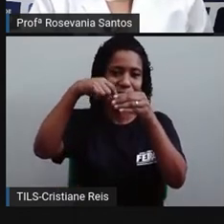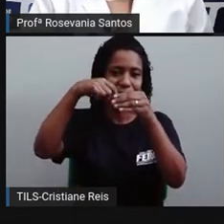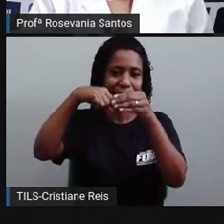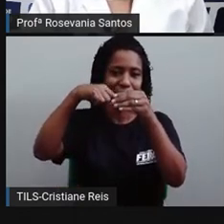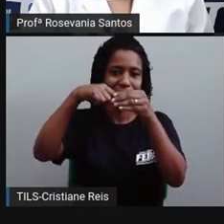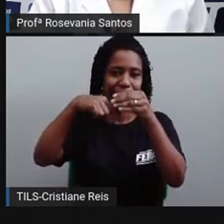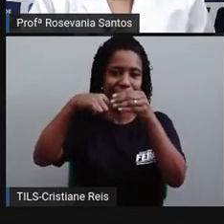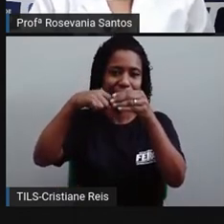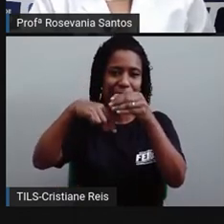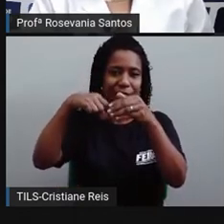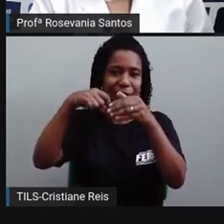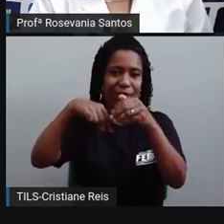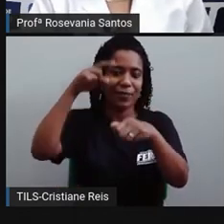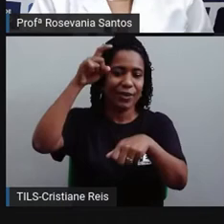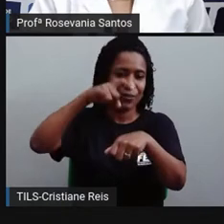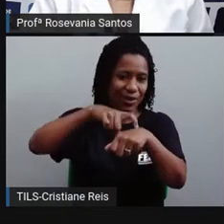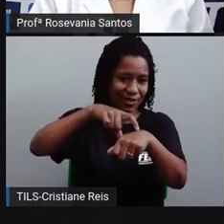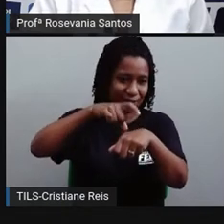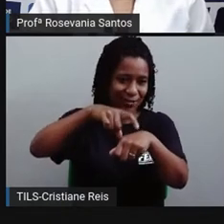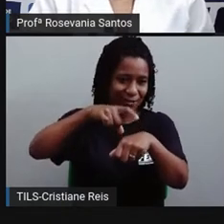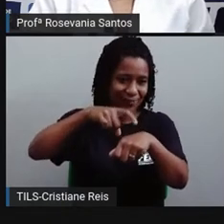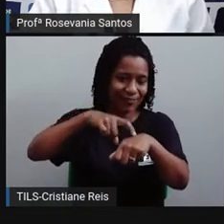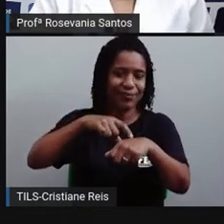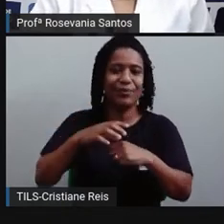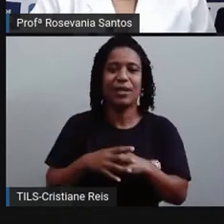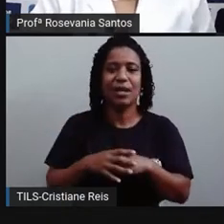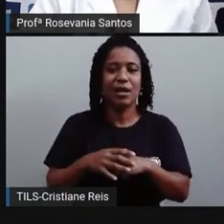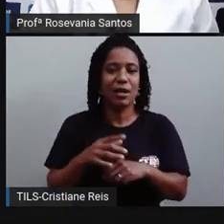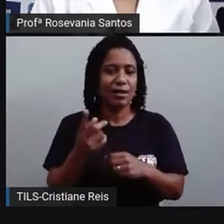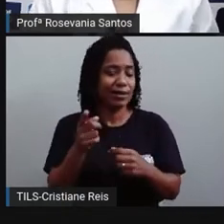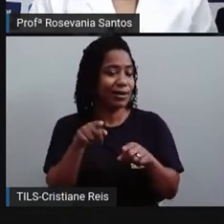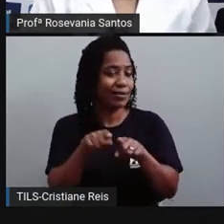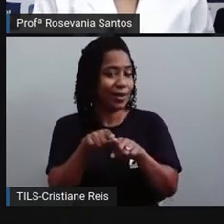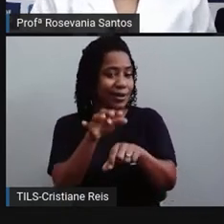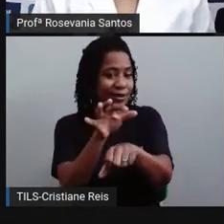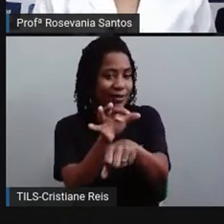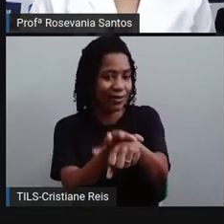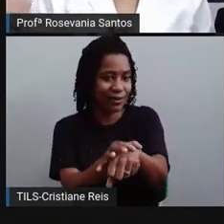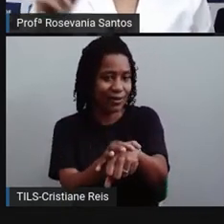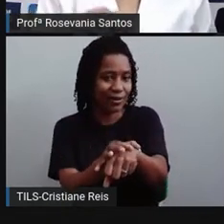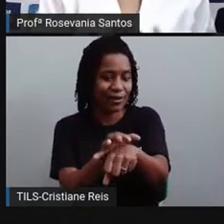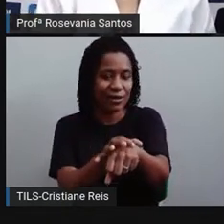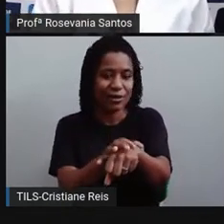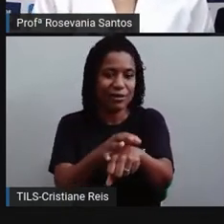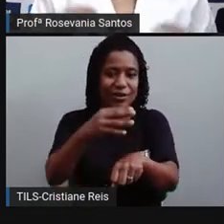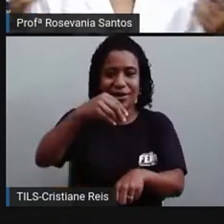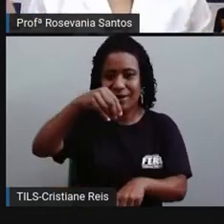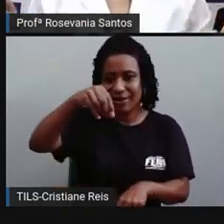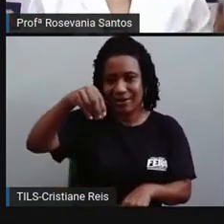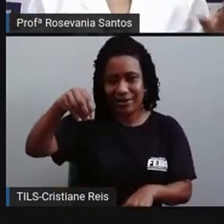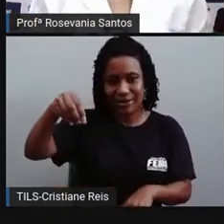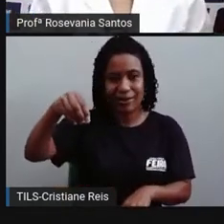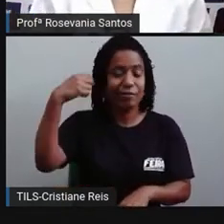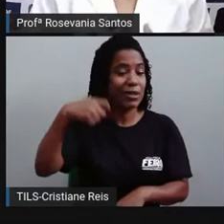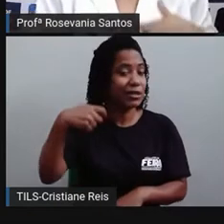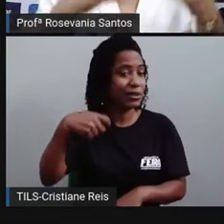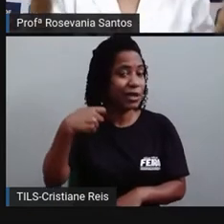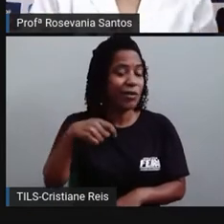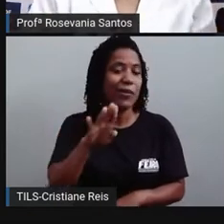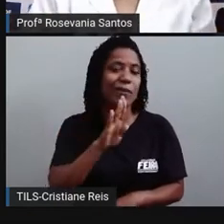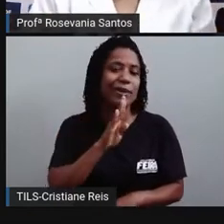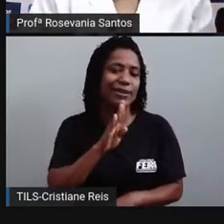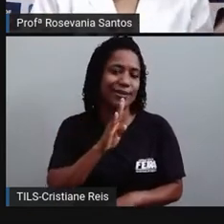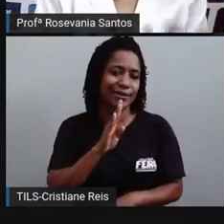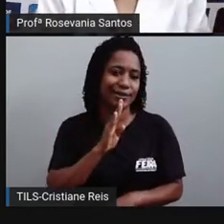como relógio de areia, né? Só que a gente contava a ele ali, se você não estivesse atento, podia